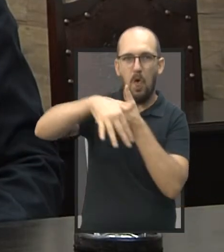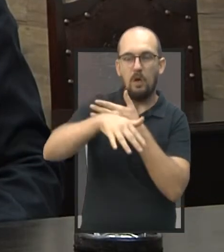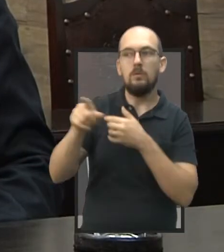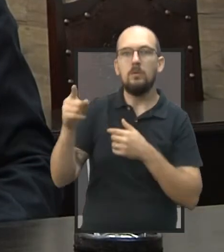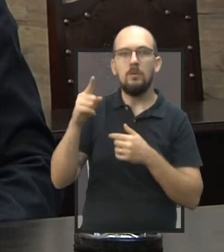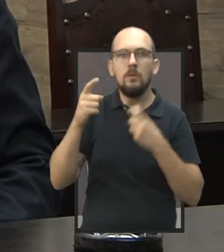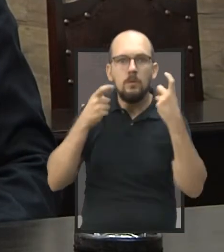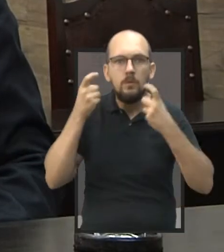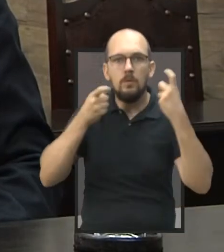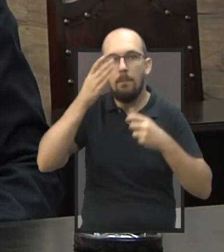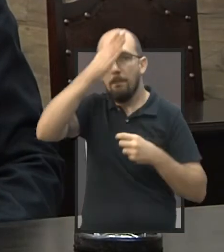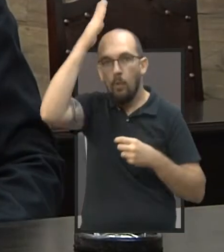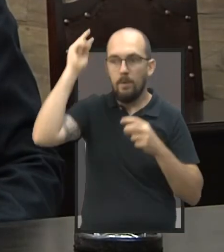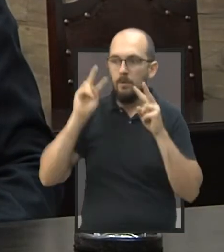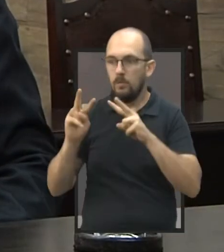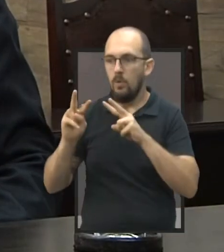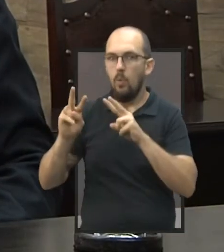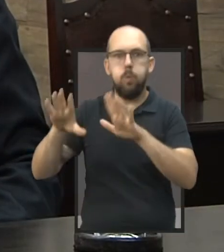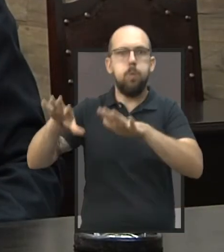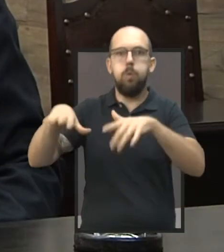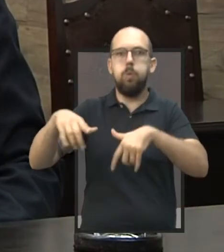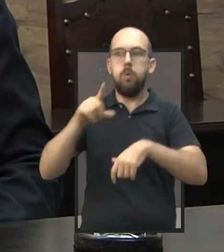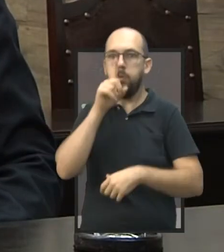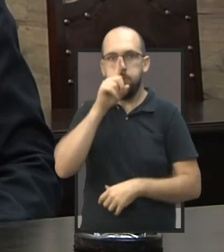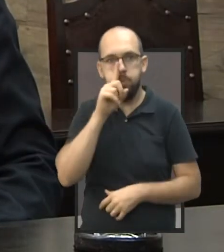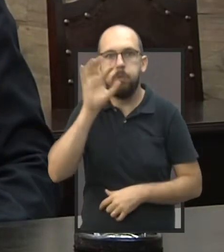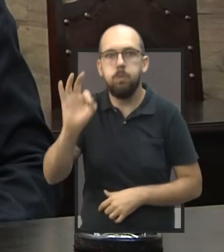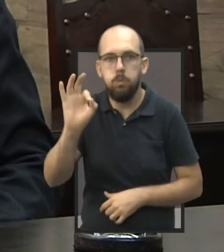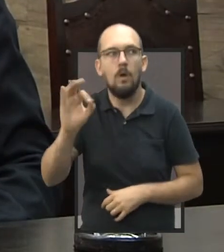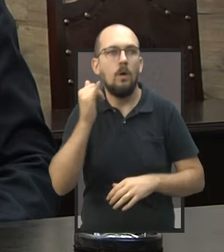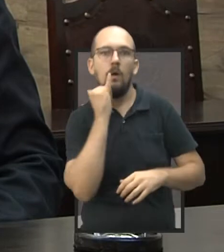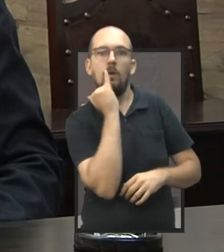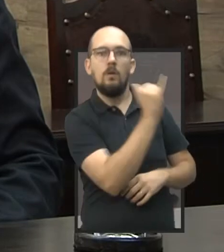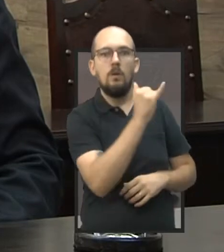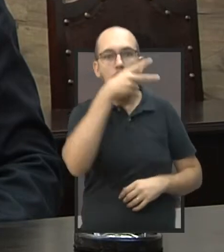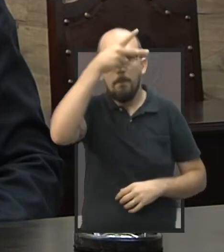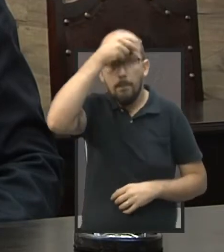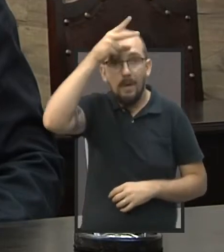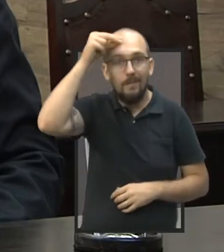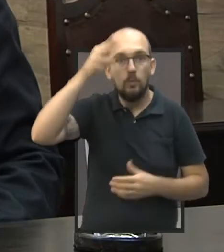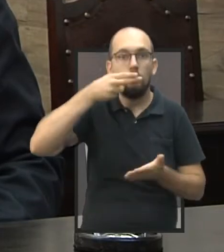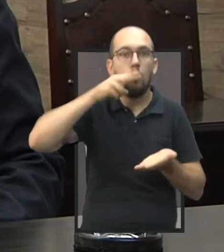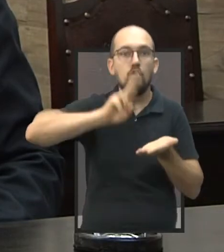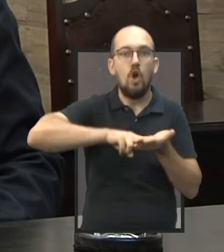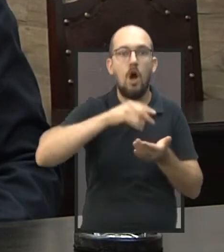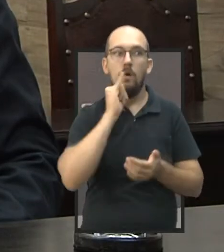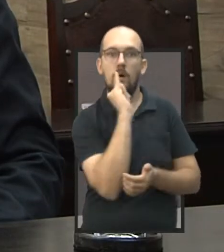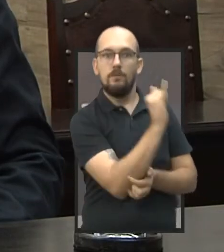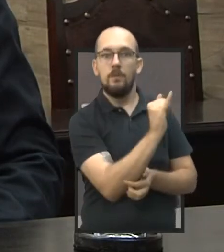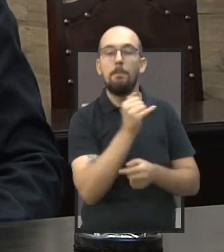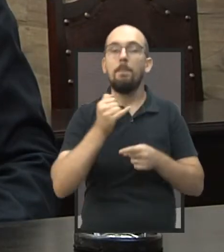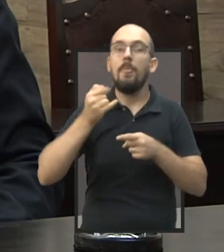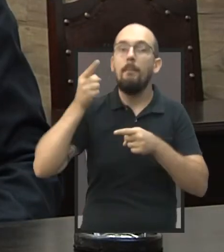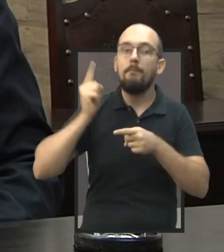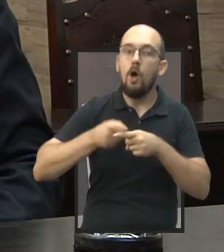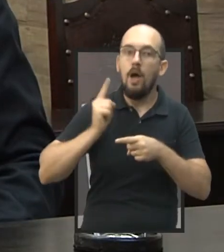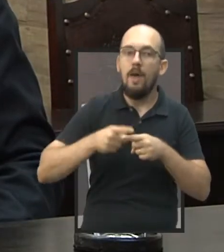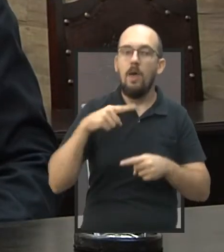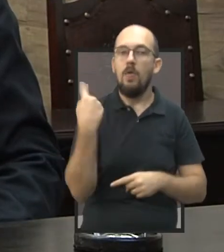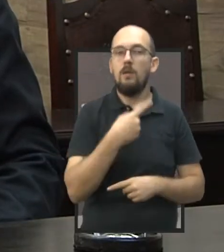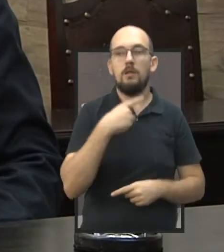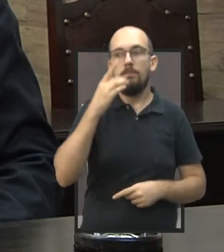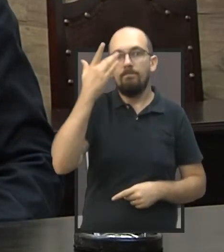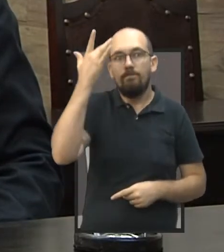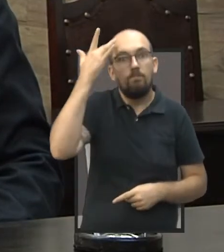o tenente já falou que ia também acionar o pessoal da prefeitura de Dois Córregos, porque a gente não sabe